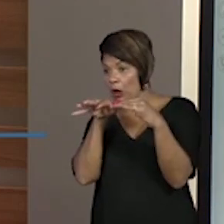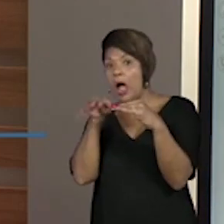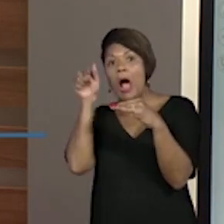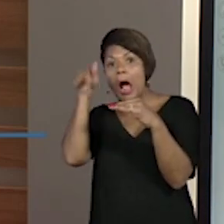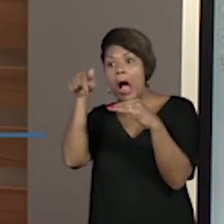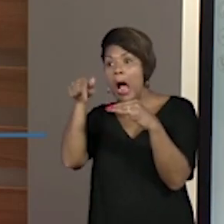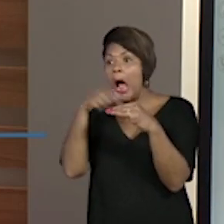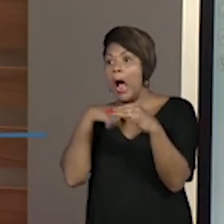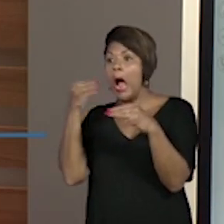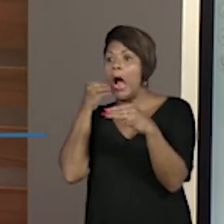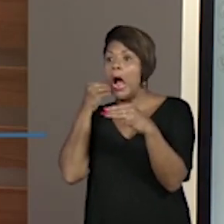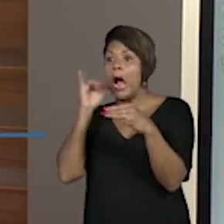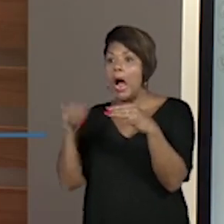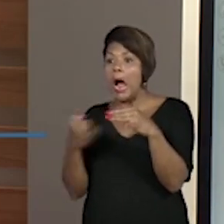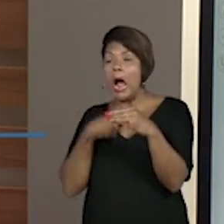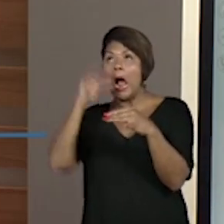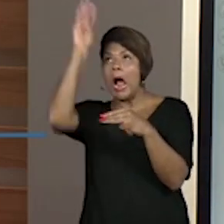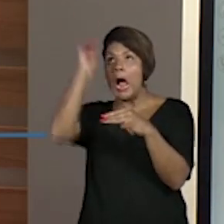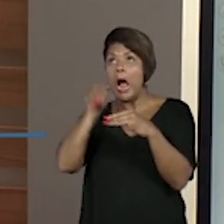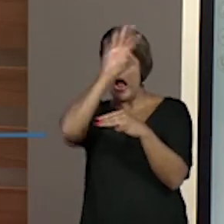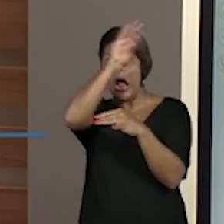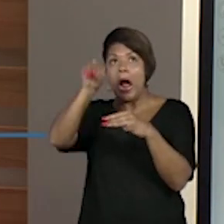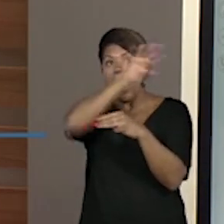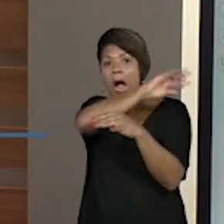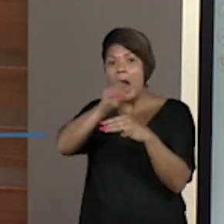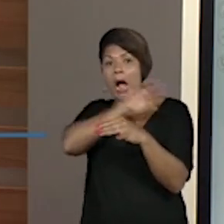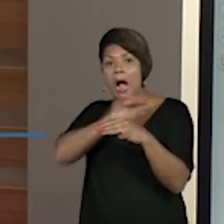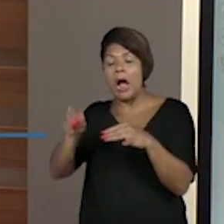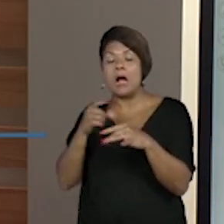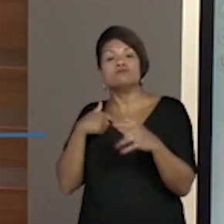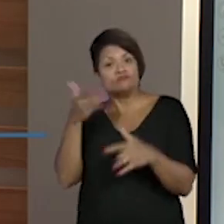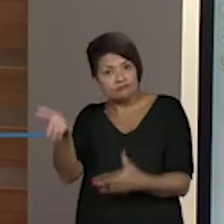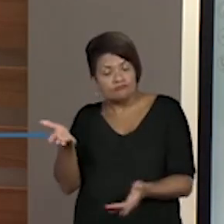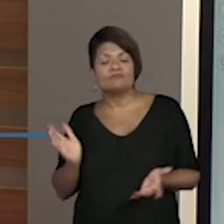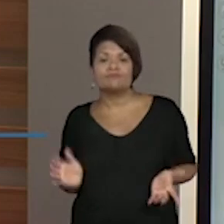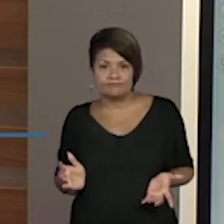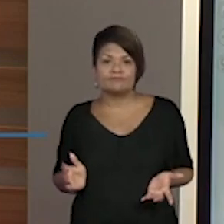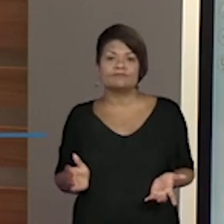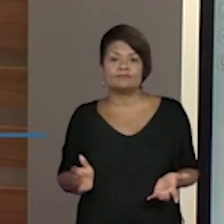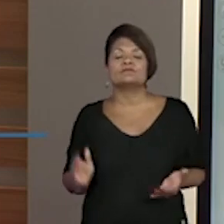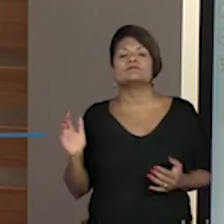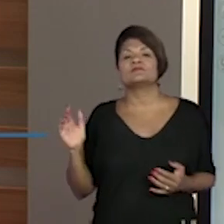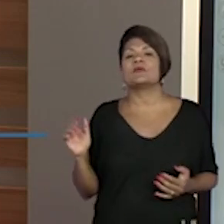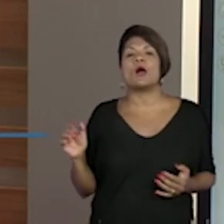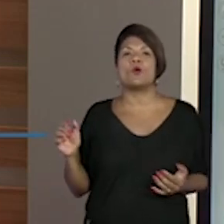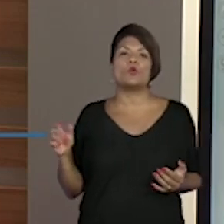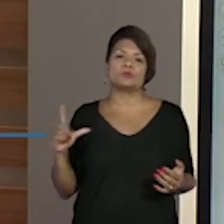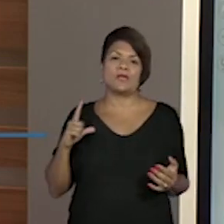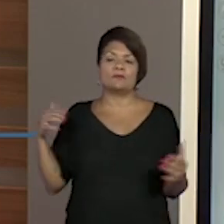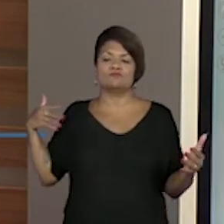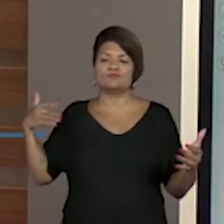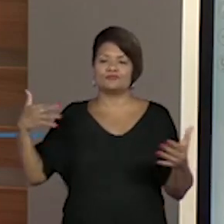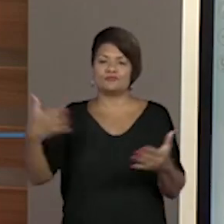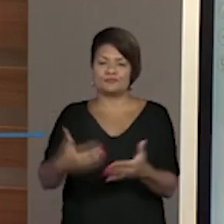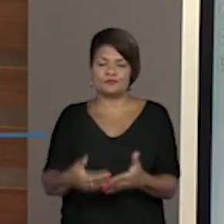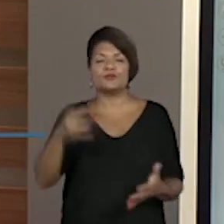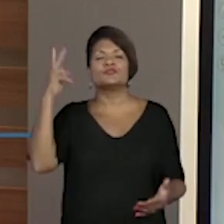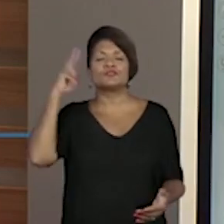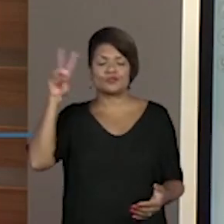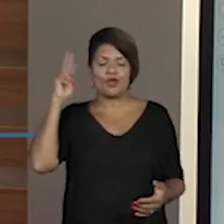Nordeste, do Centro-Oeste, acabaram vindo para São Paulo. Então, durante a história, a gente consegue ver